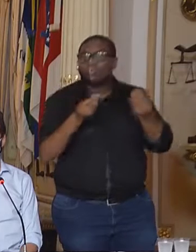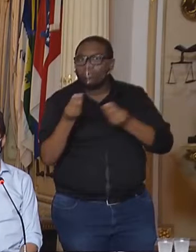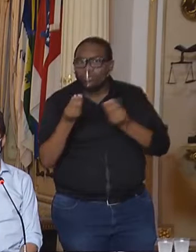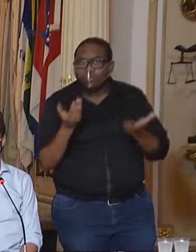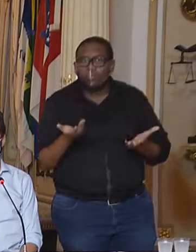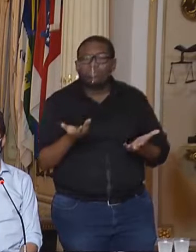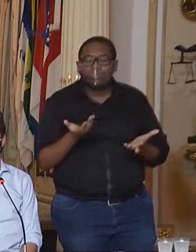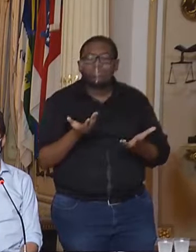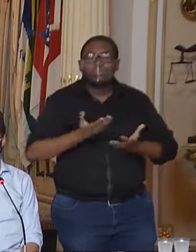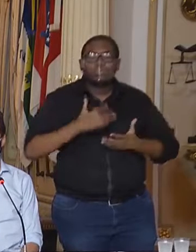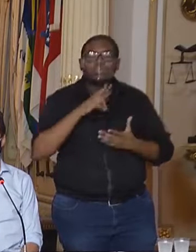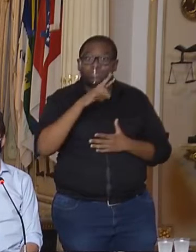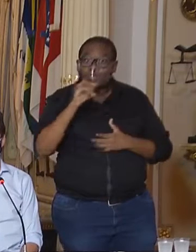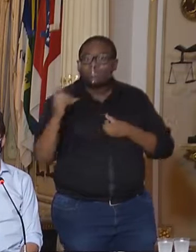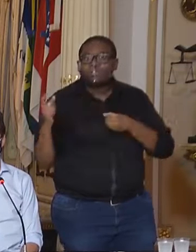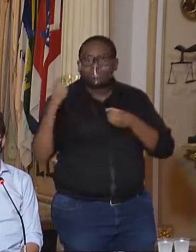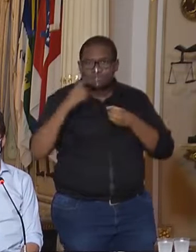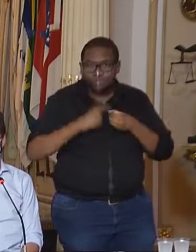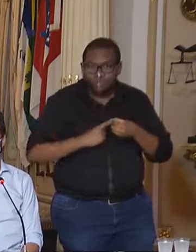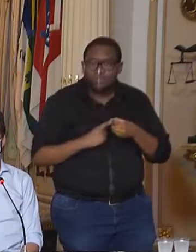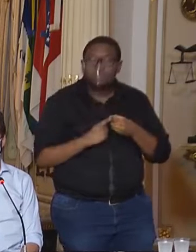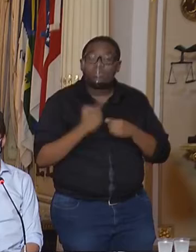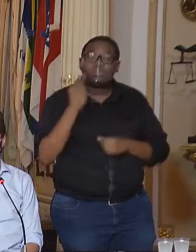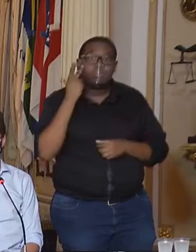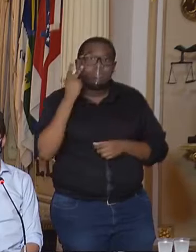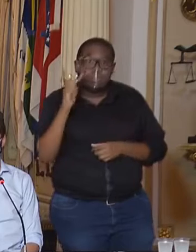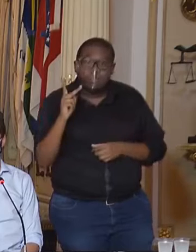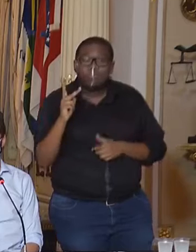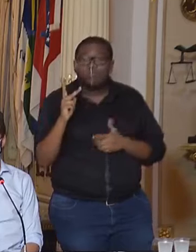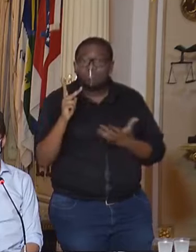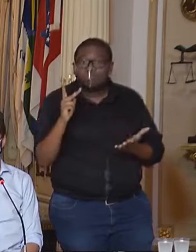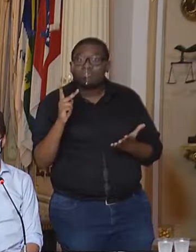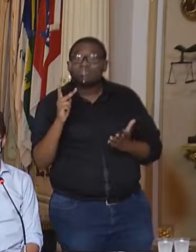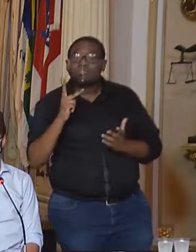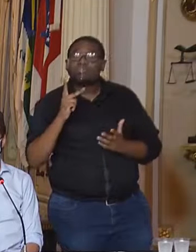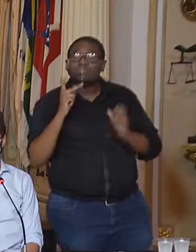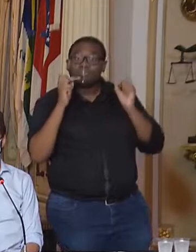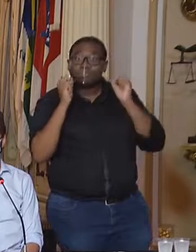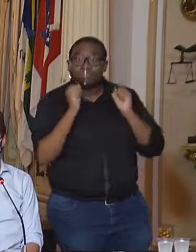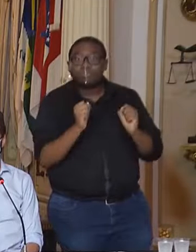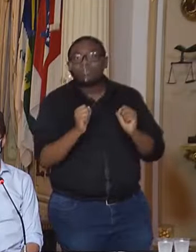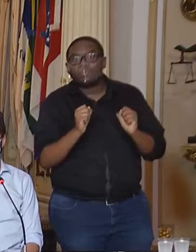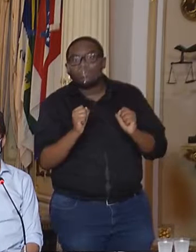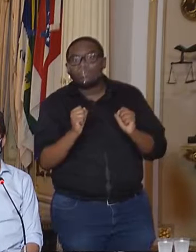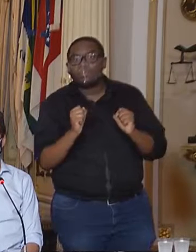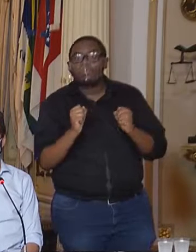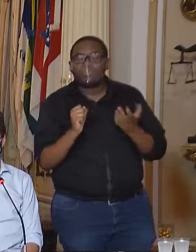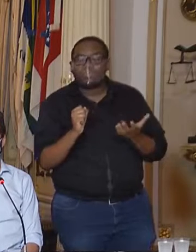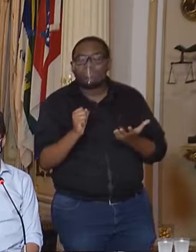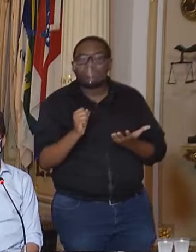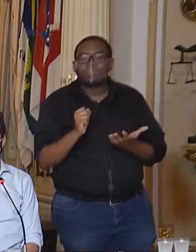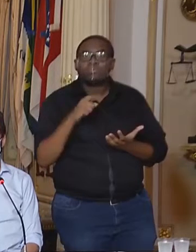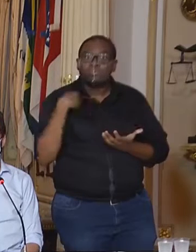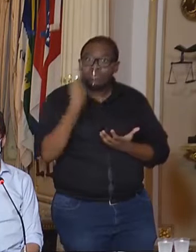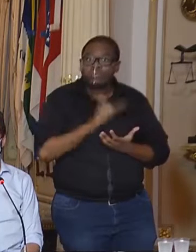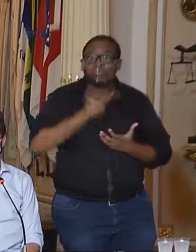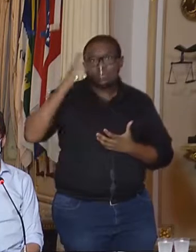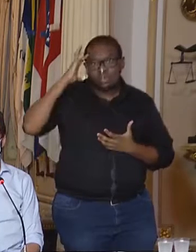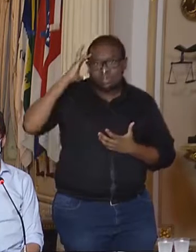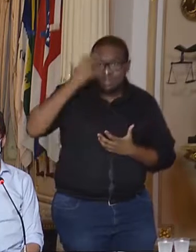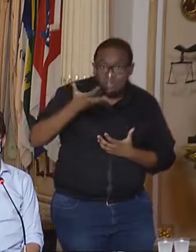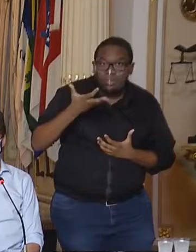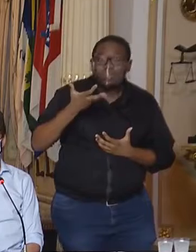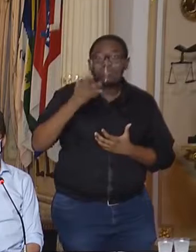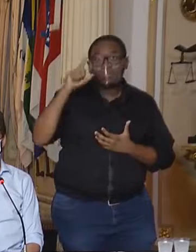estão sendo retomadas, para que se possa tomar as decisões,